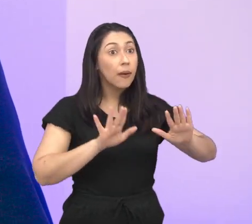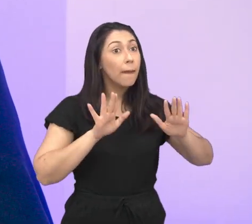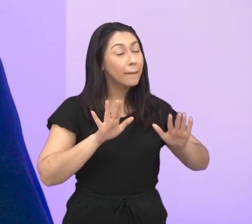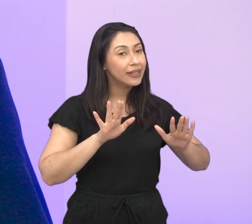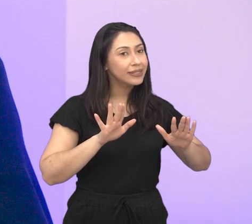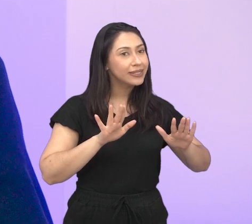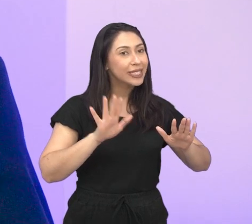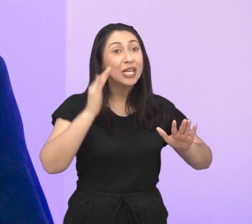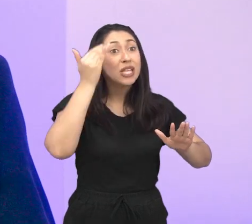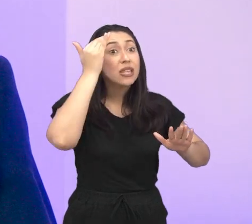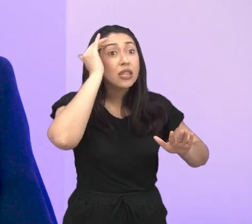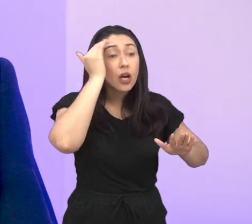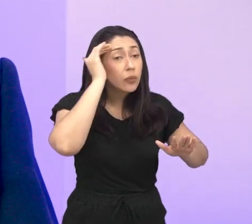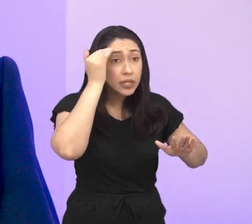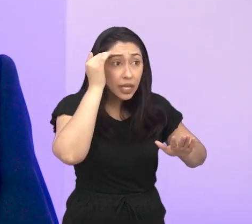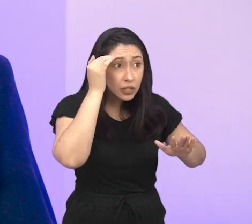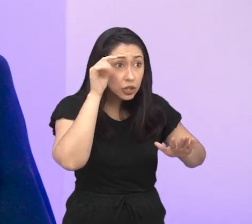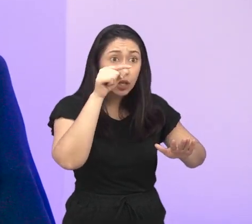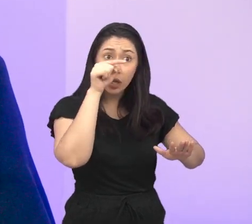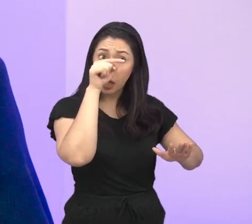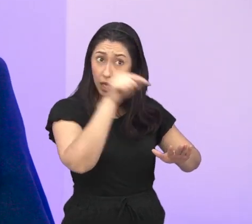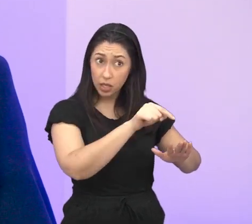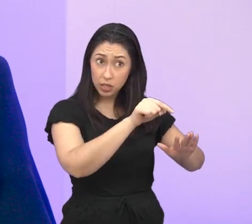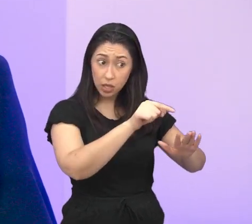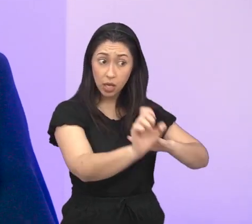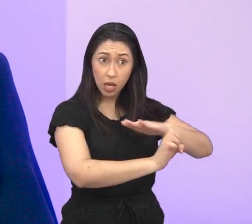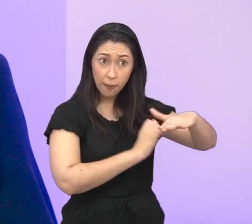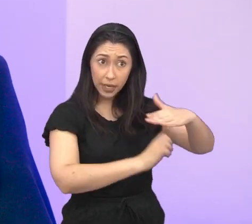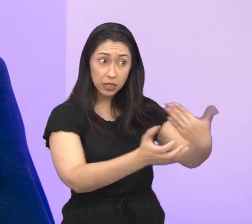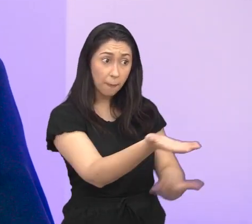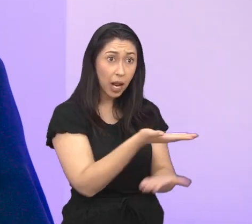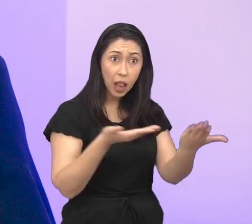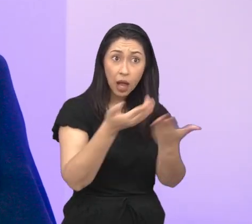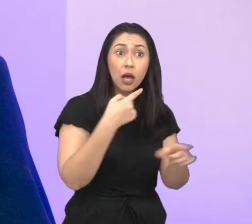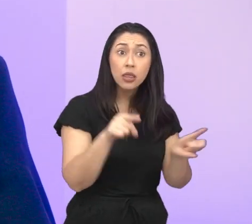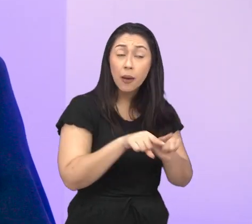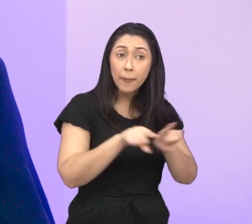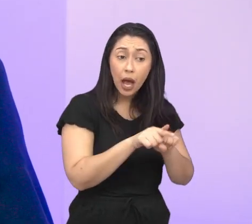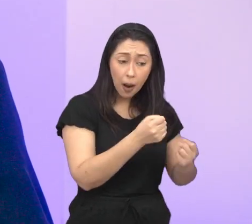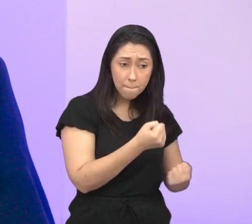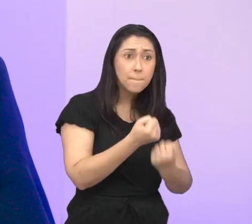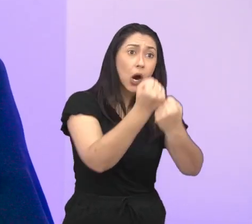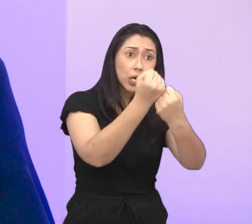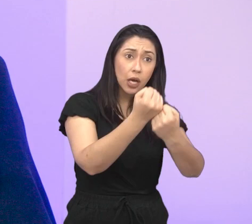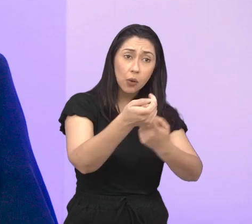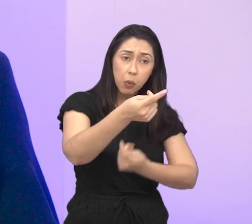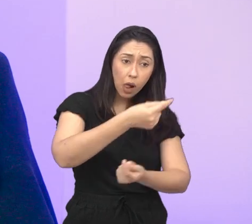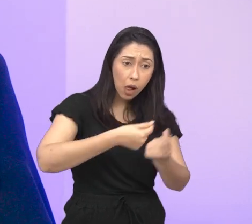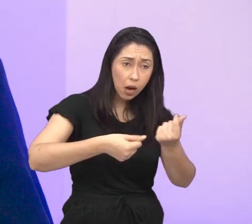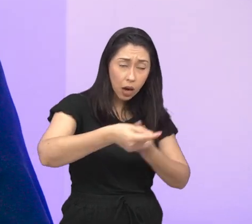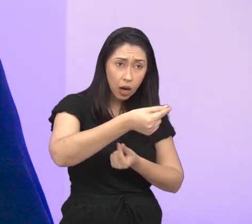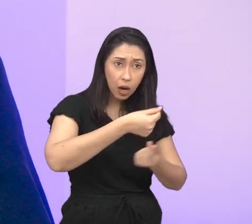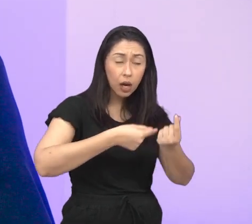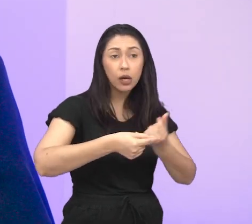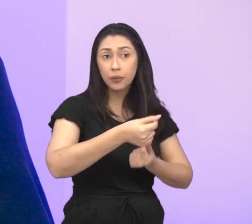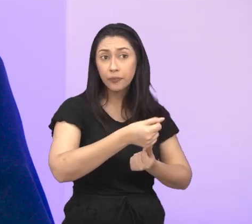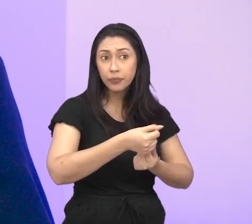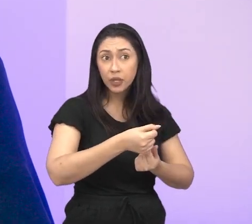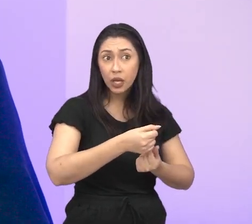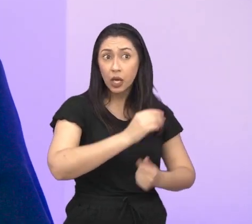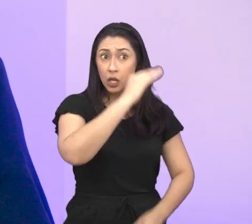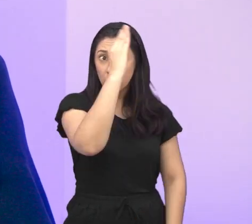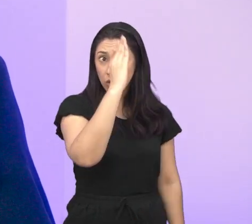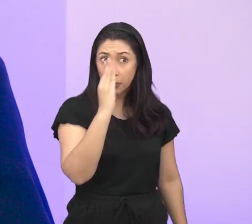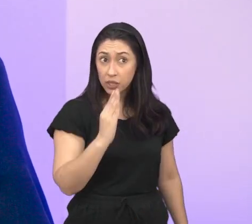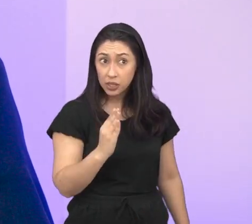entende, às vezes, o quão isso movimenta, né? Nós temos, nós somos, no Brasil, uma das cidades que tem o